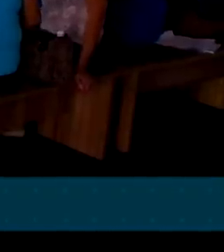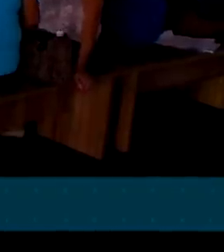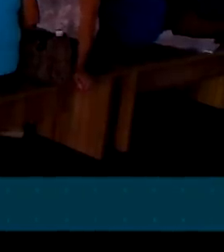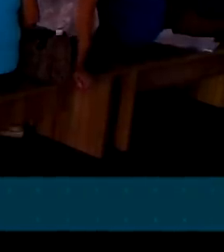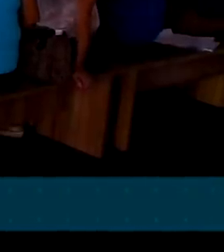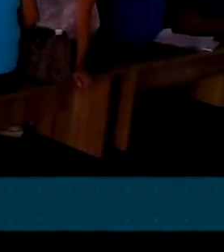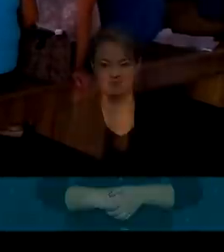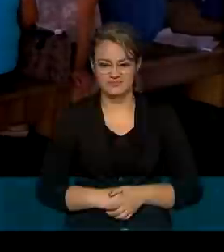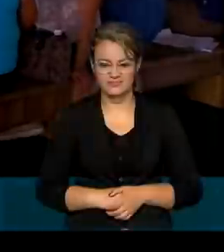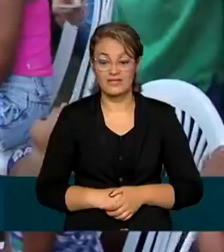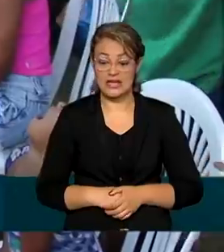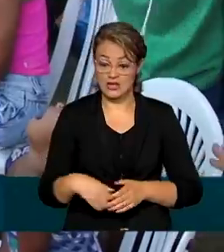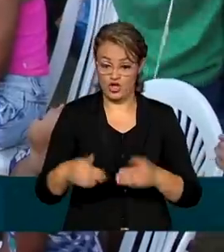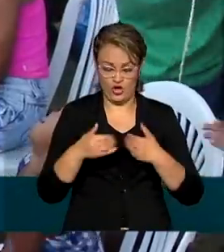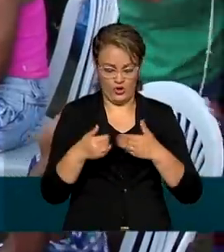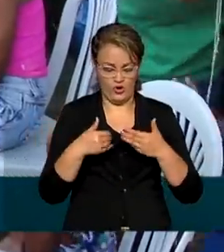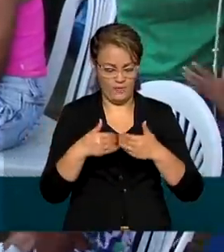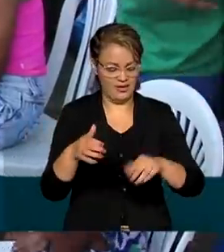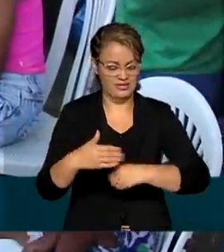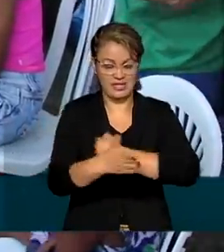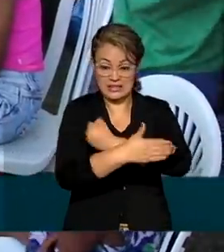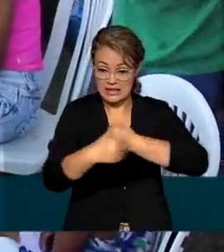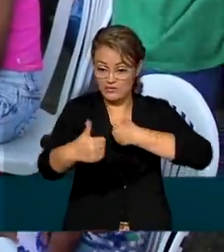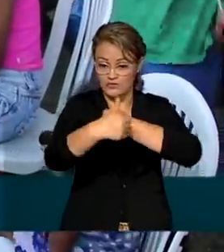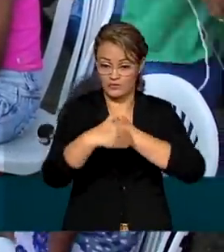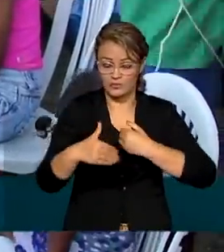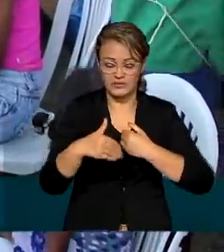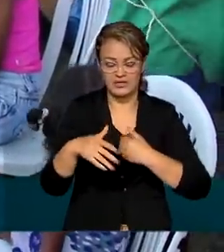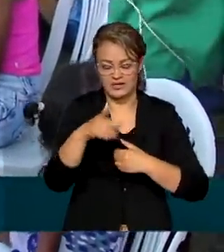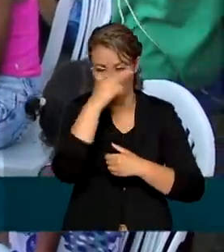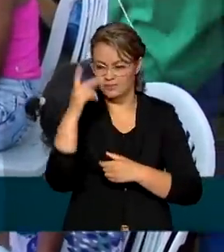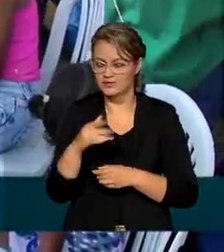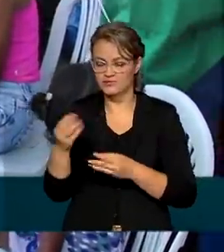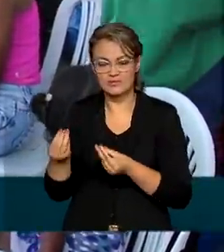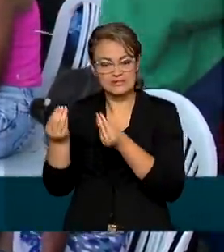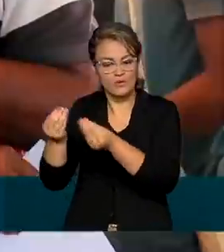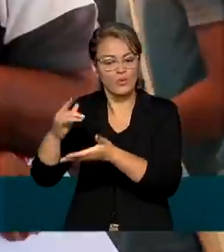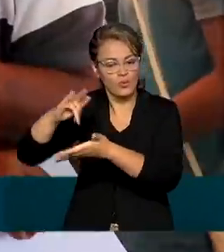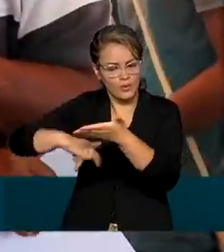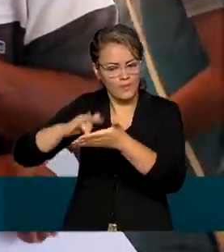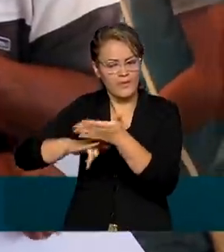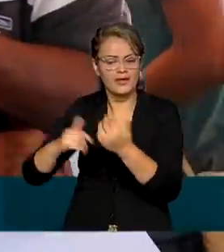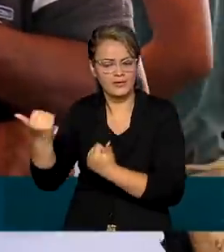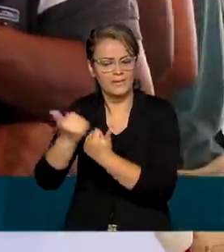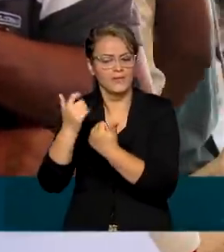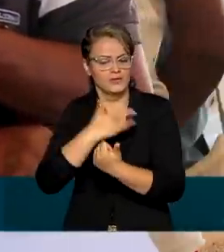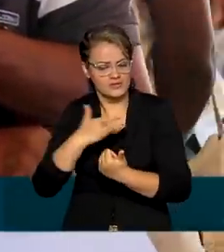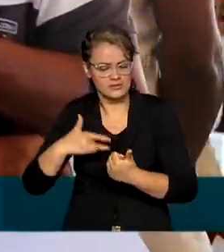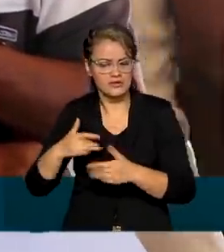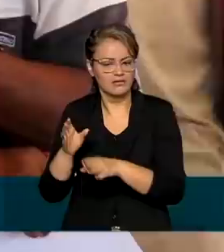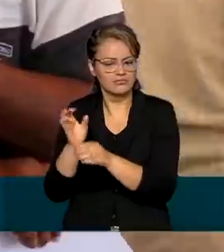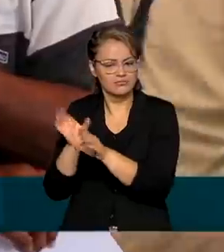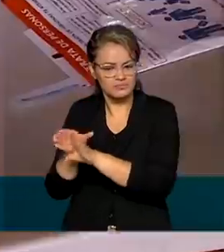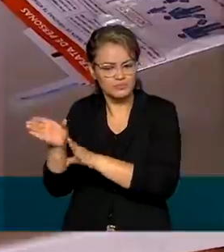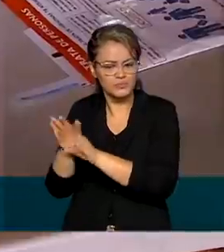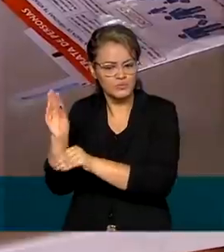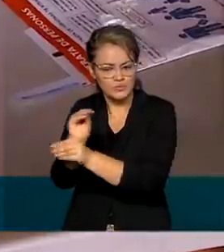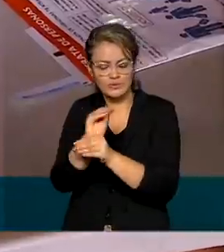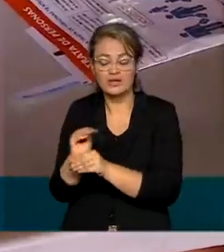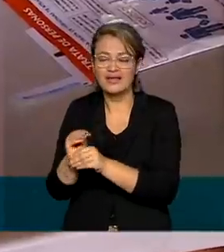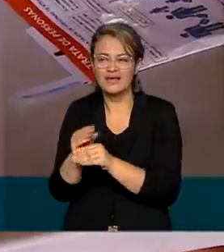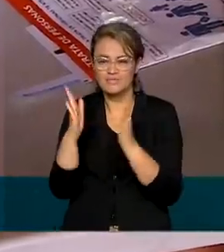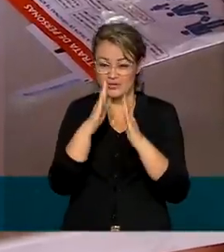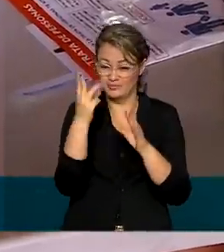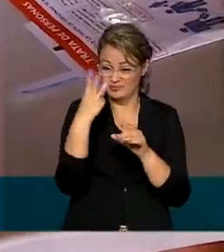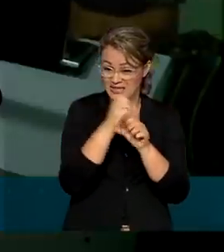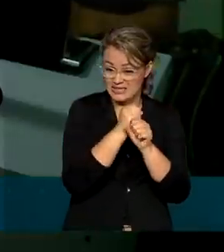acolhimento começa na fronteira, em abrigos, onde os venezuelanos recebem documentos e assistência à saúde. Em três anos, foram emitidos